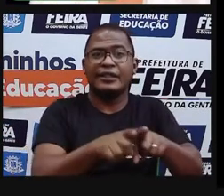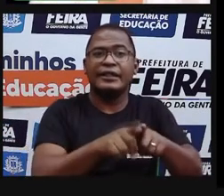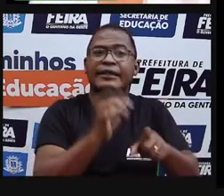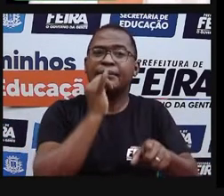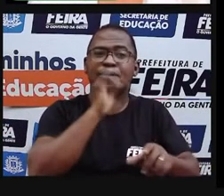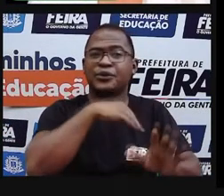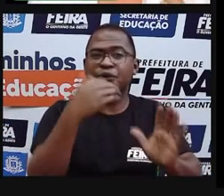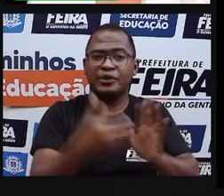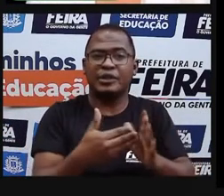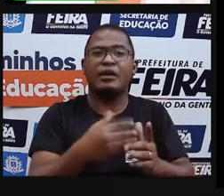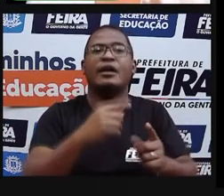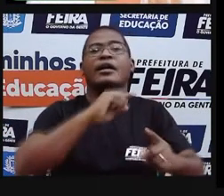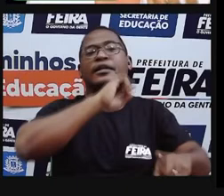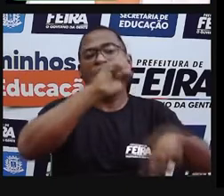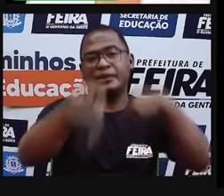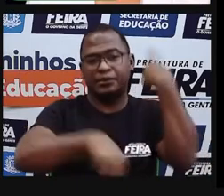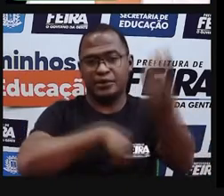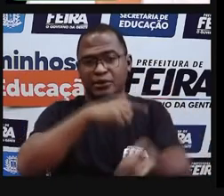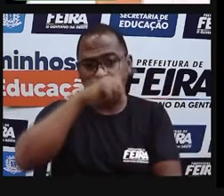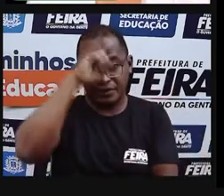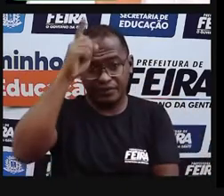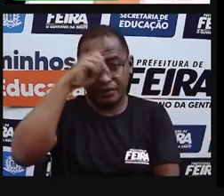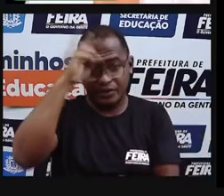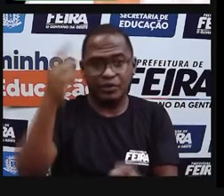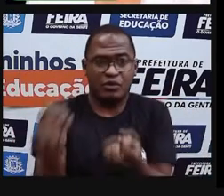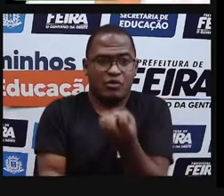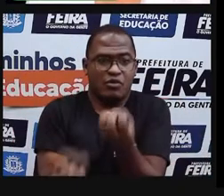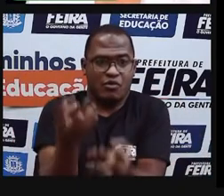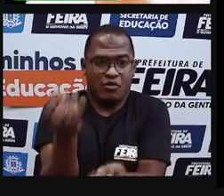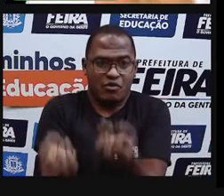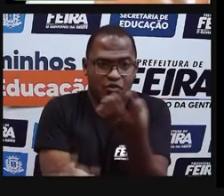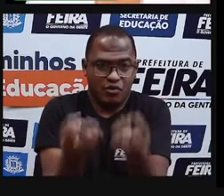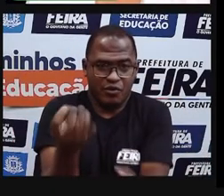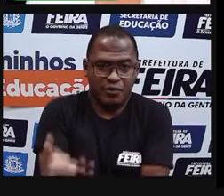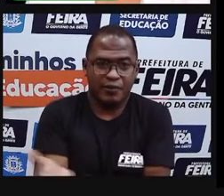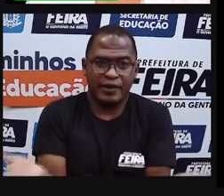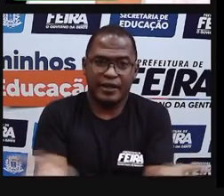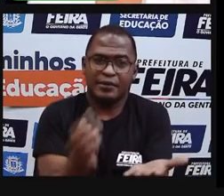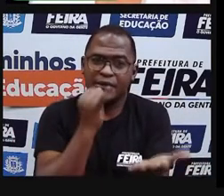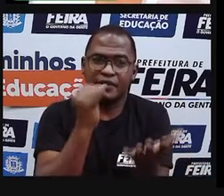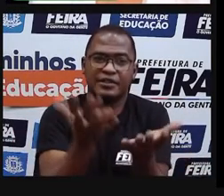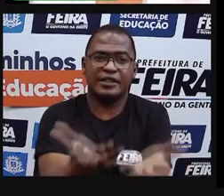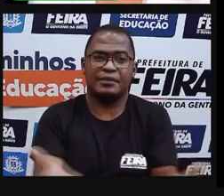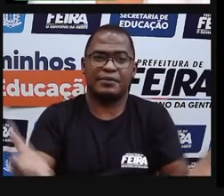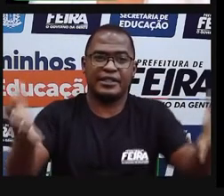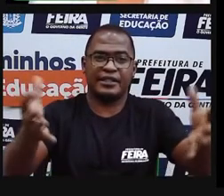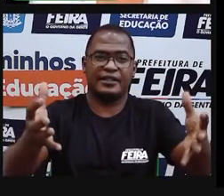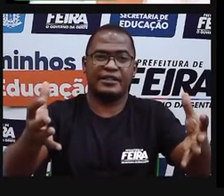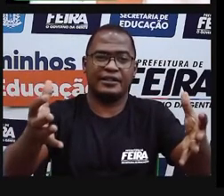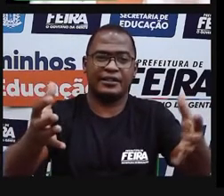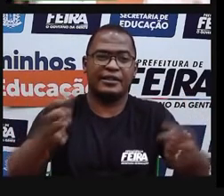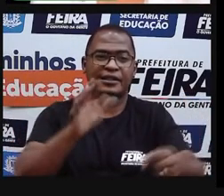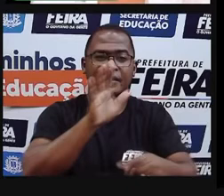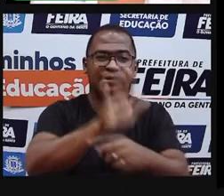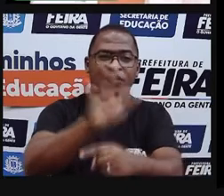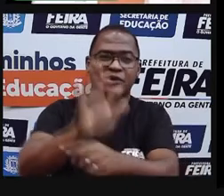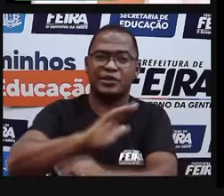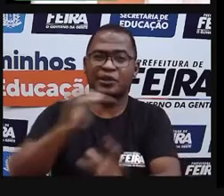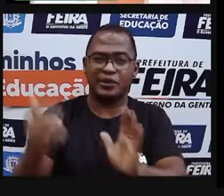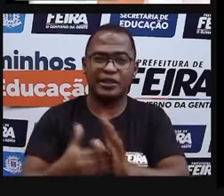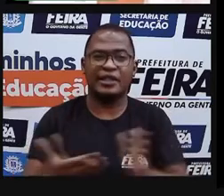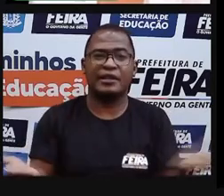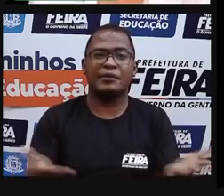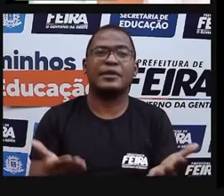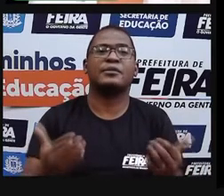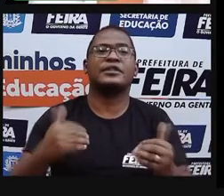utensílios para favorecer o dia a dia. Para ajudar naquela manutenção dos